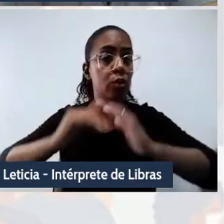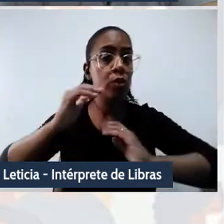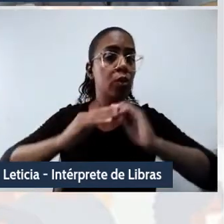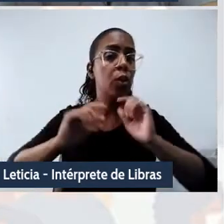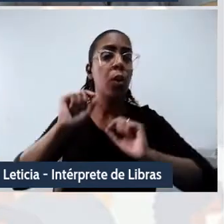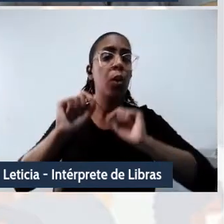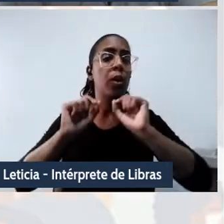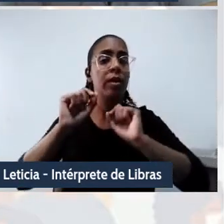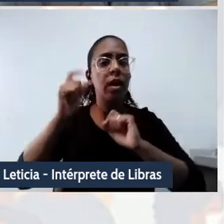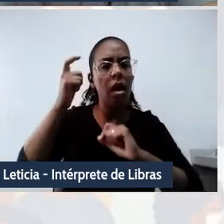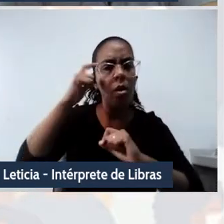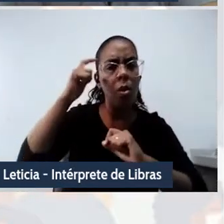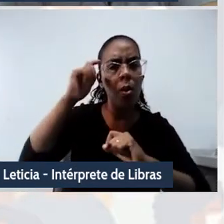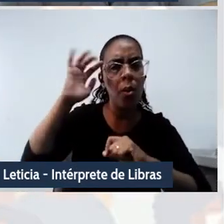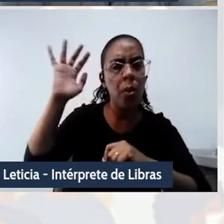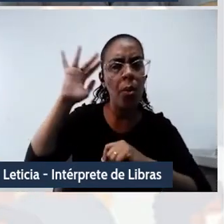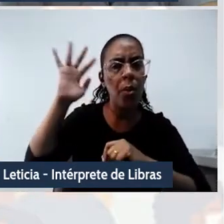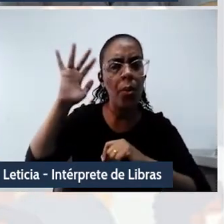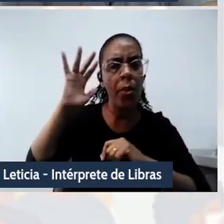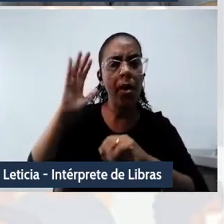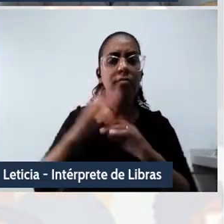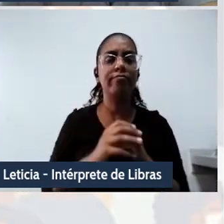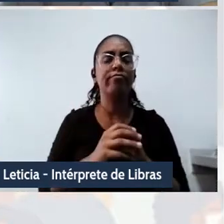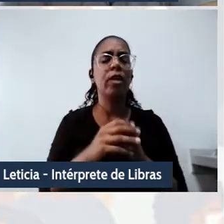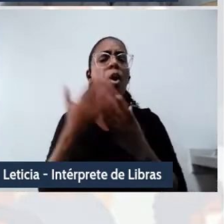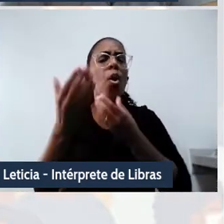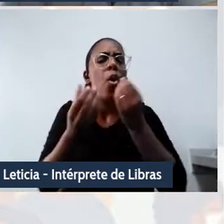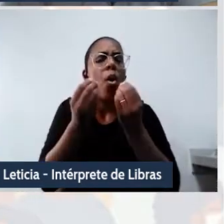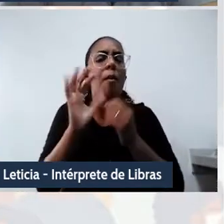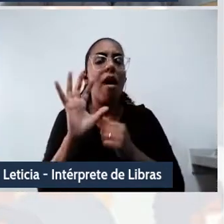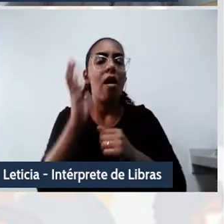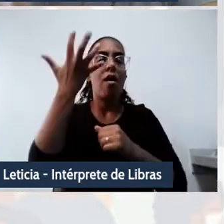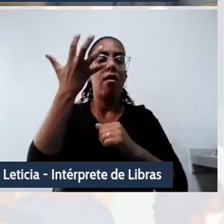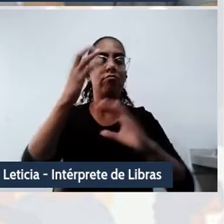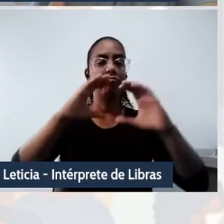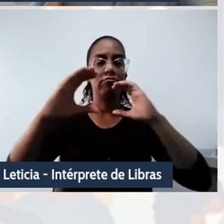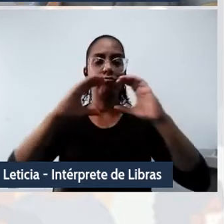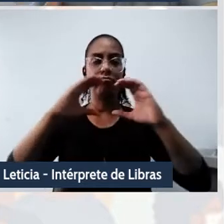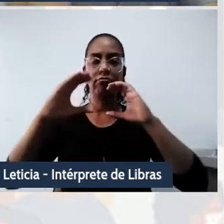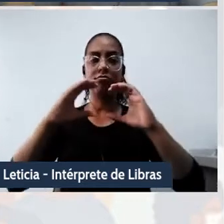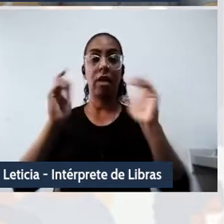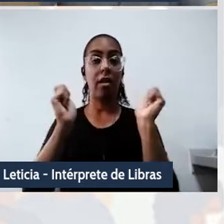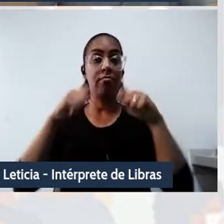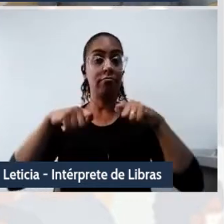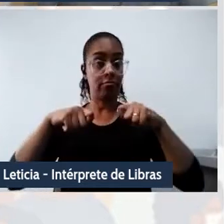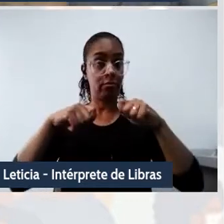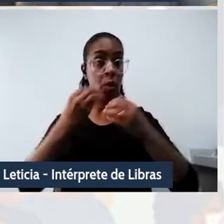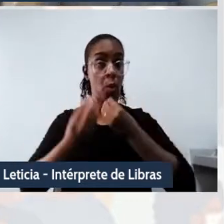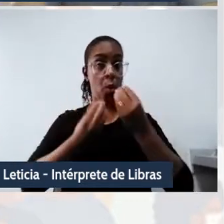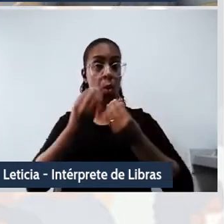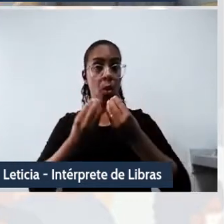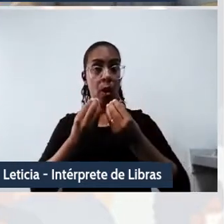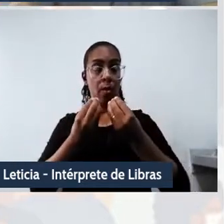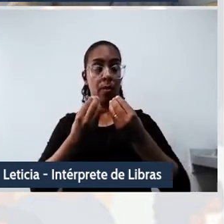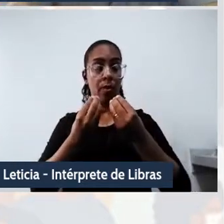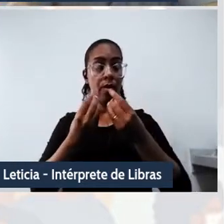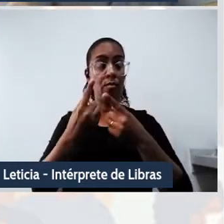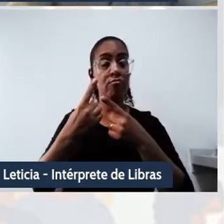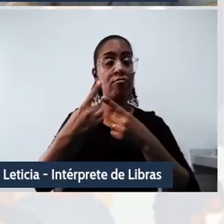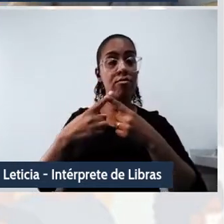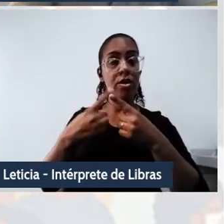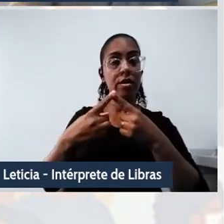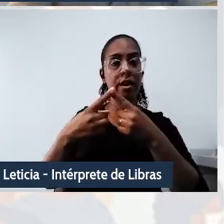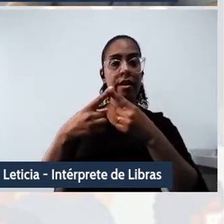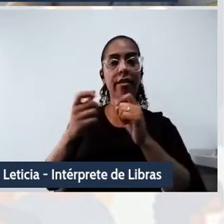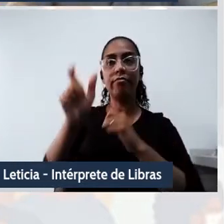fato de que a reciprocidade da comunicação, ou seja, a capacidade de manter a reversibilidade na minha interação com o